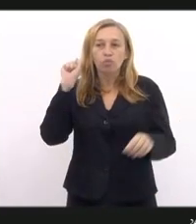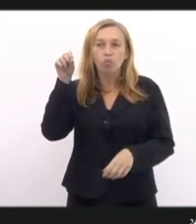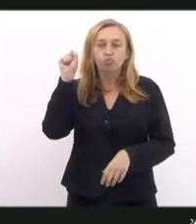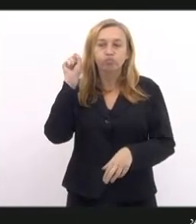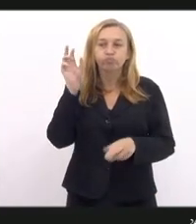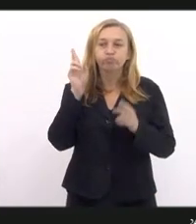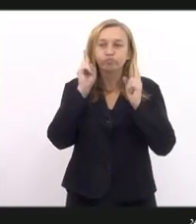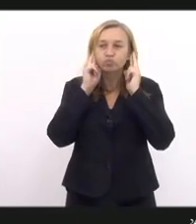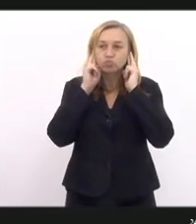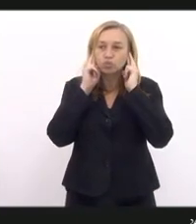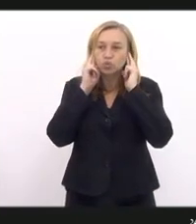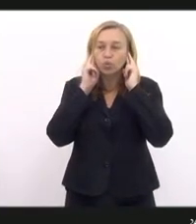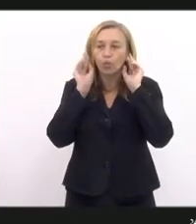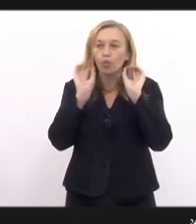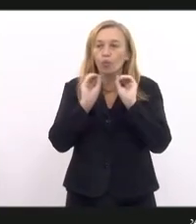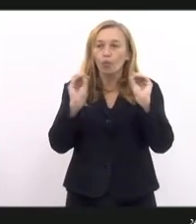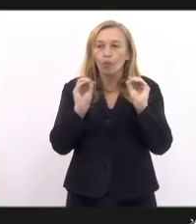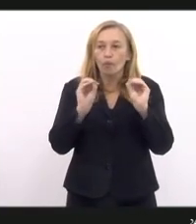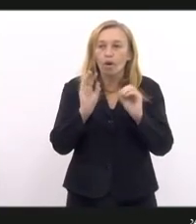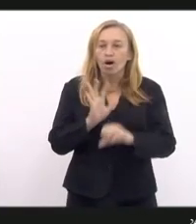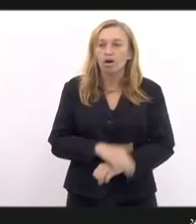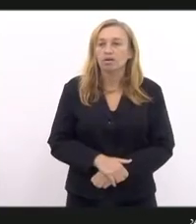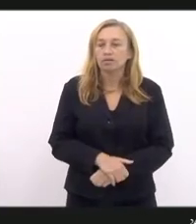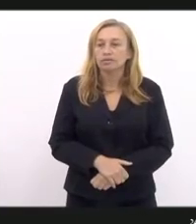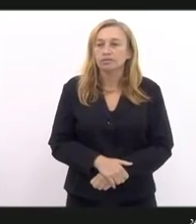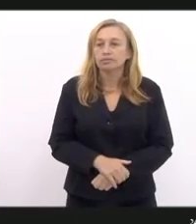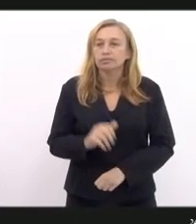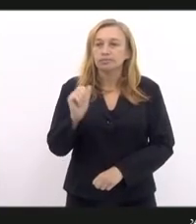Som, som, não estamos ouvindo, Andresa.